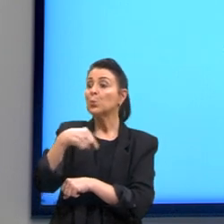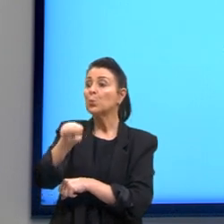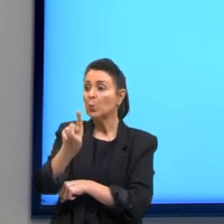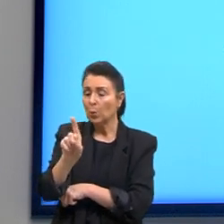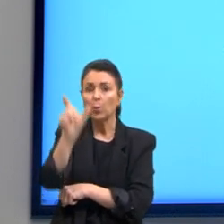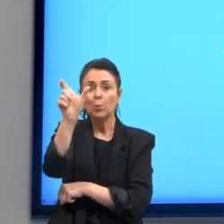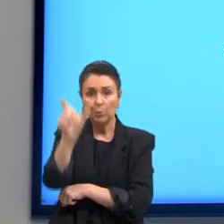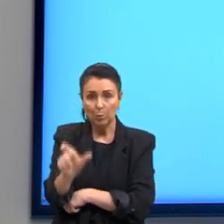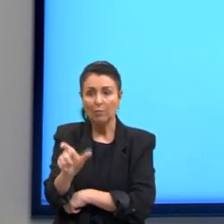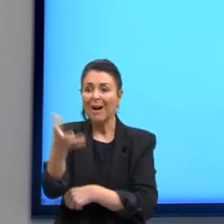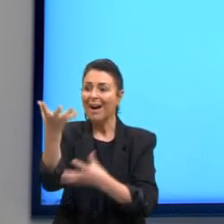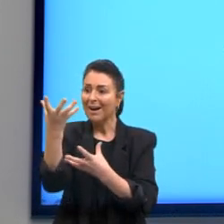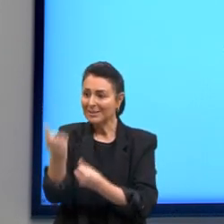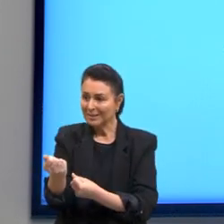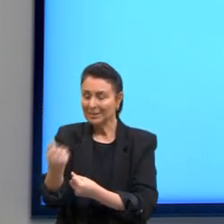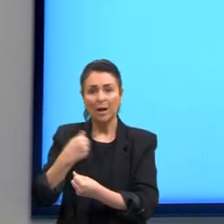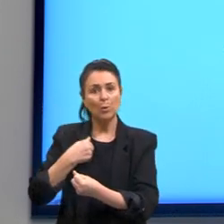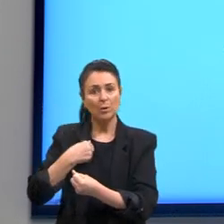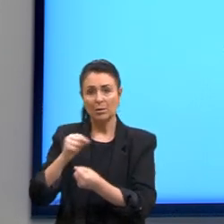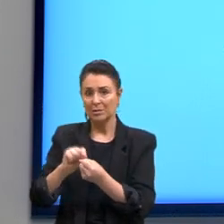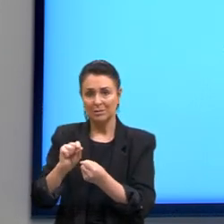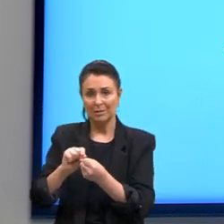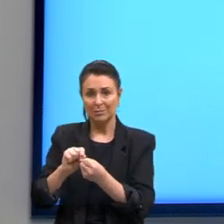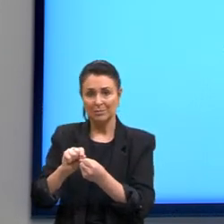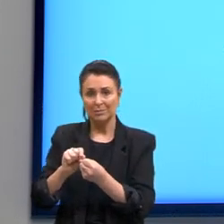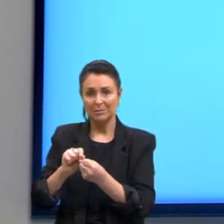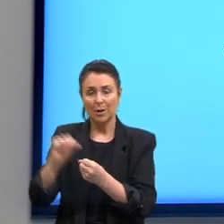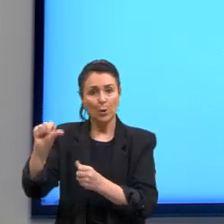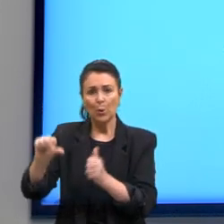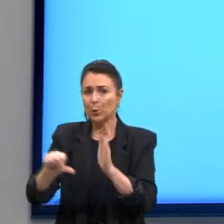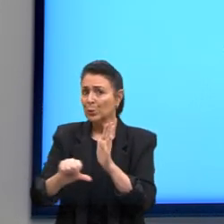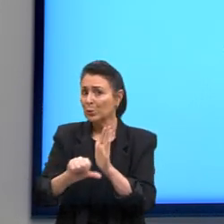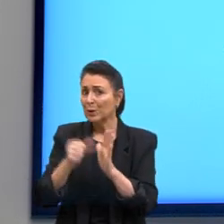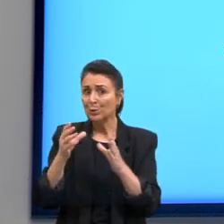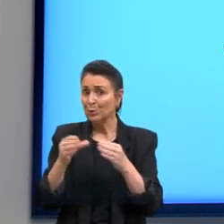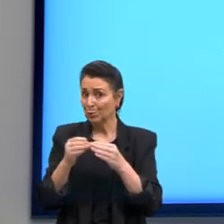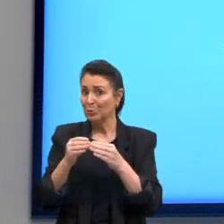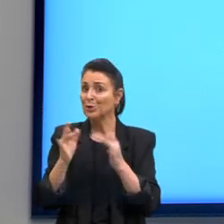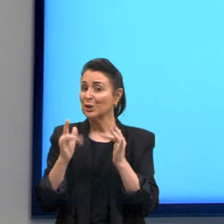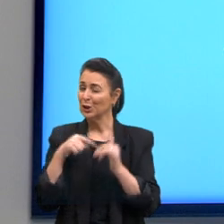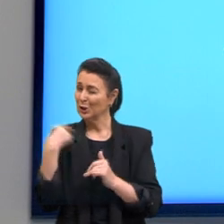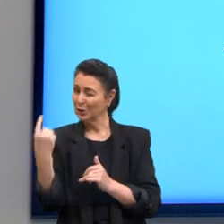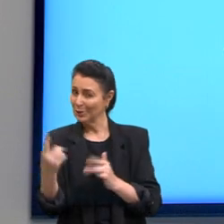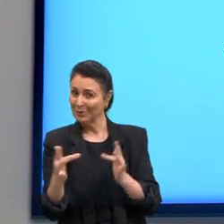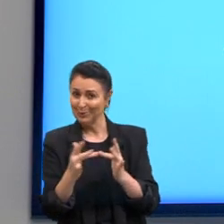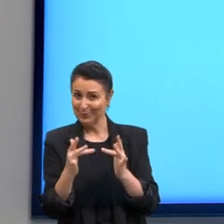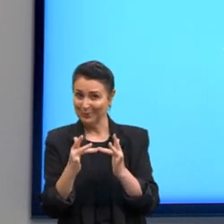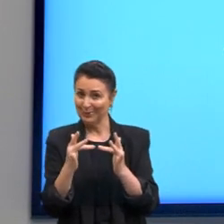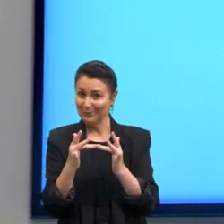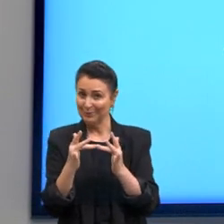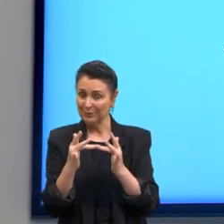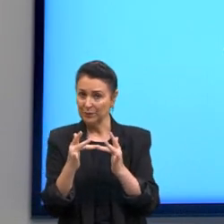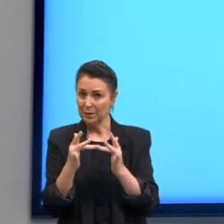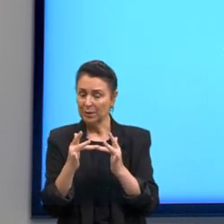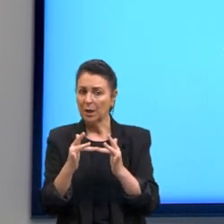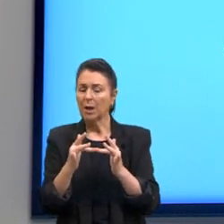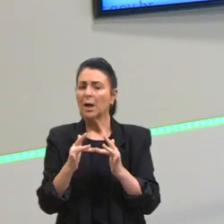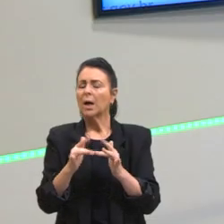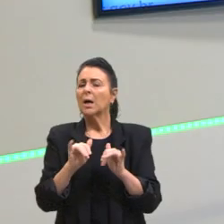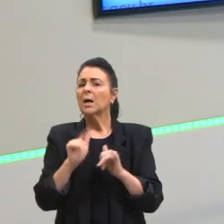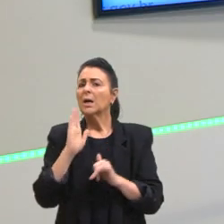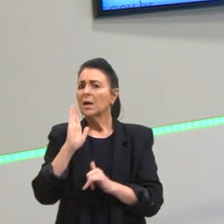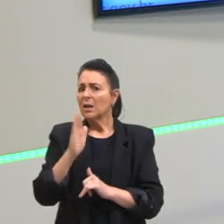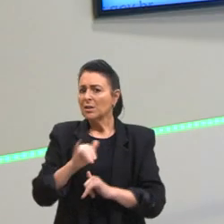subjetividade, naqueles primeiros grupos sociais que nós tivemos contato, já é nos formado, que nós devemos agir